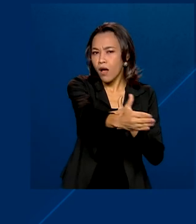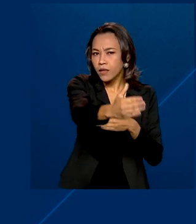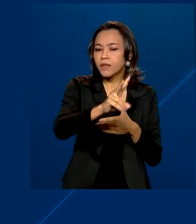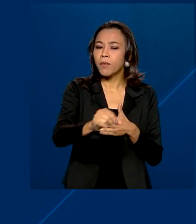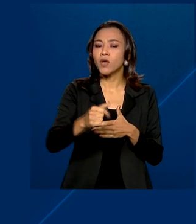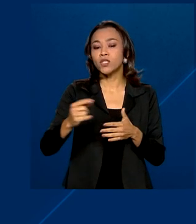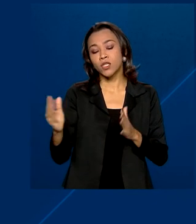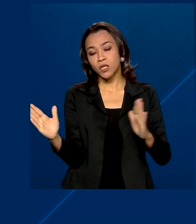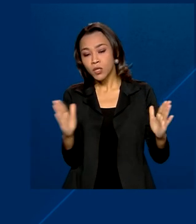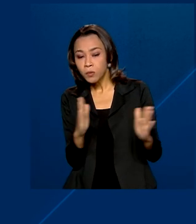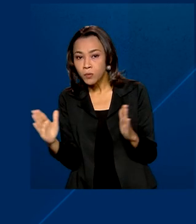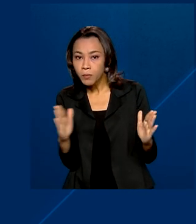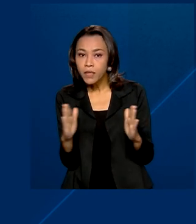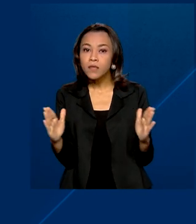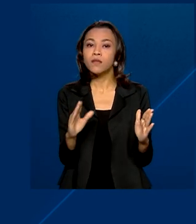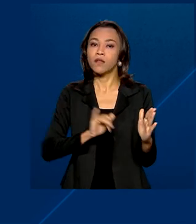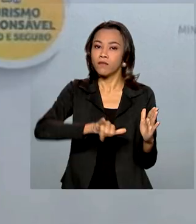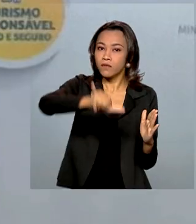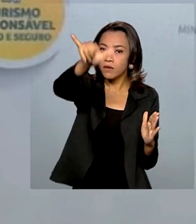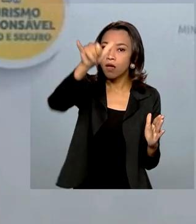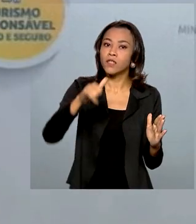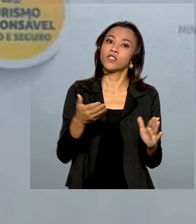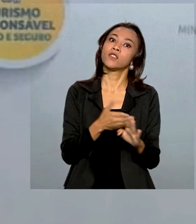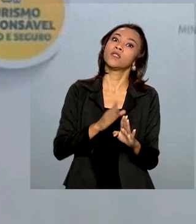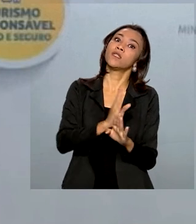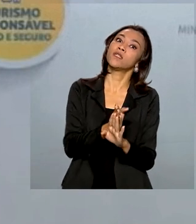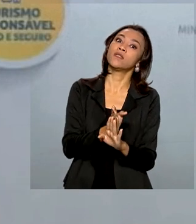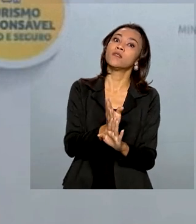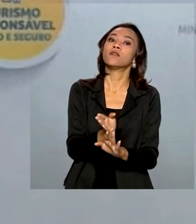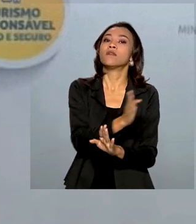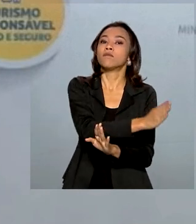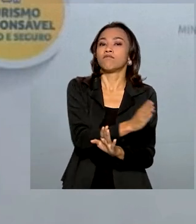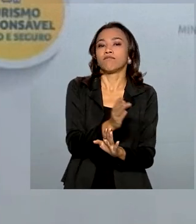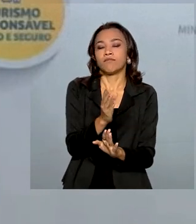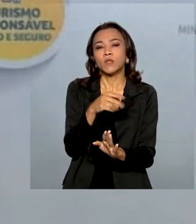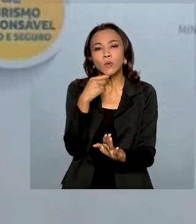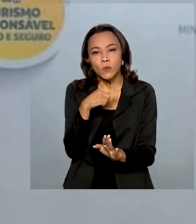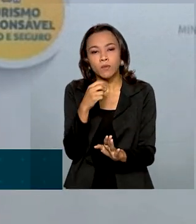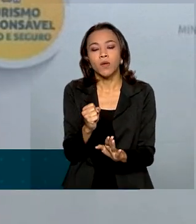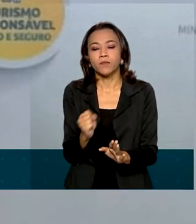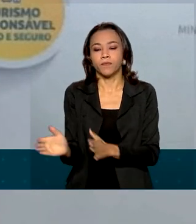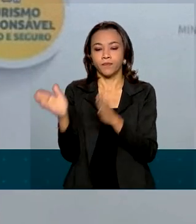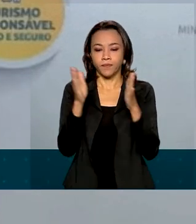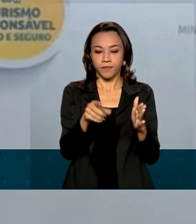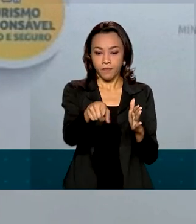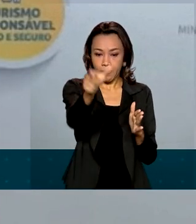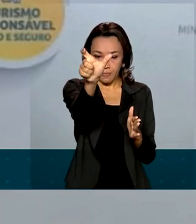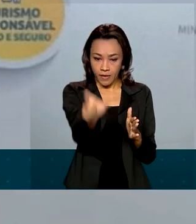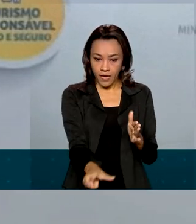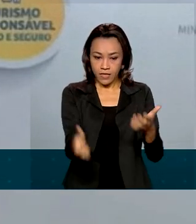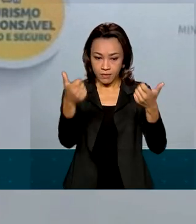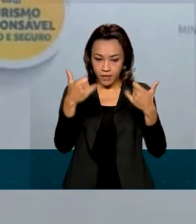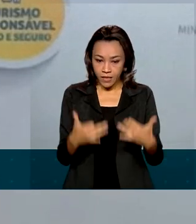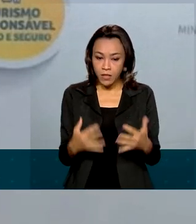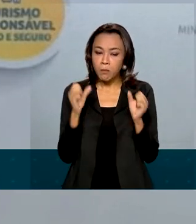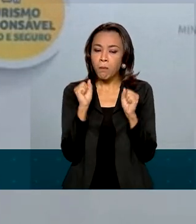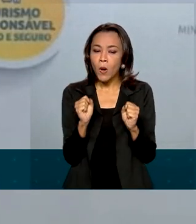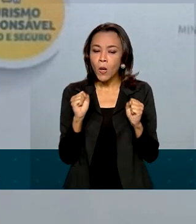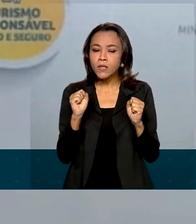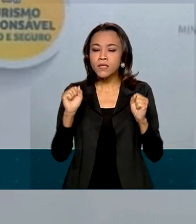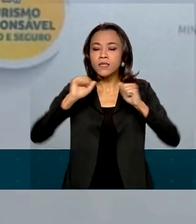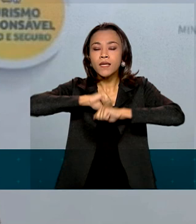surgir durante e depois da viagem. O objetivo deste conjunto de cartilhas é trazer de forma simples e direta